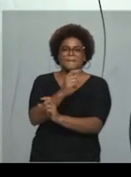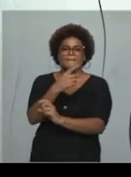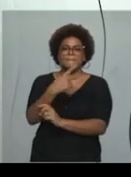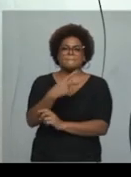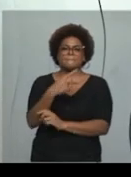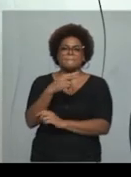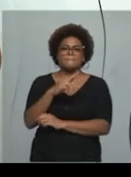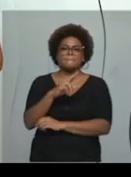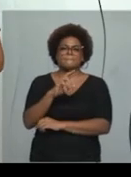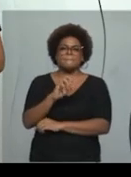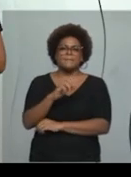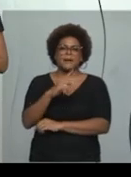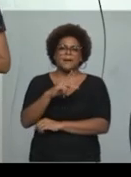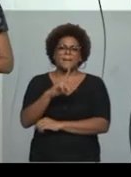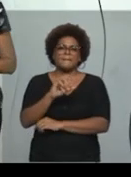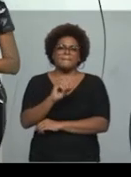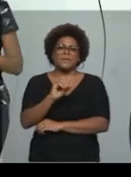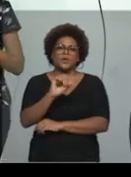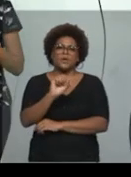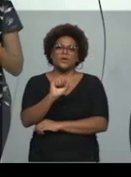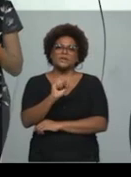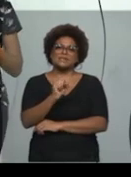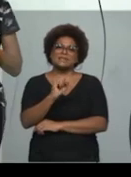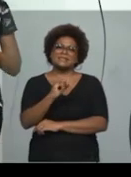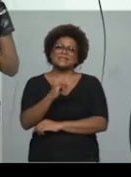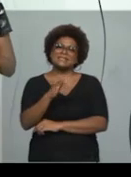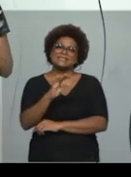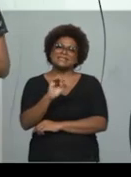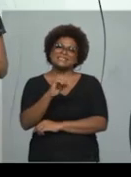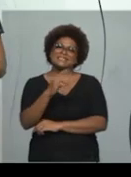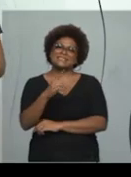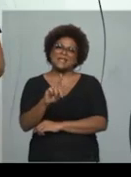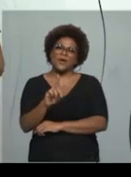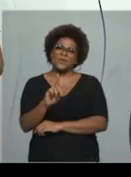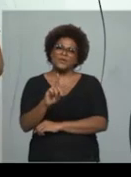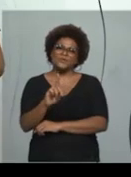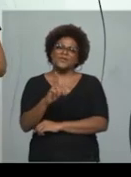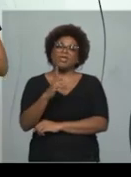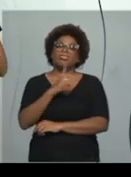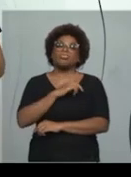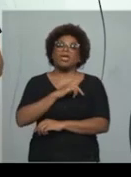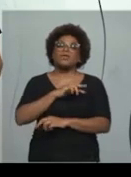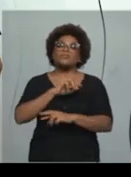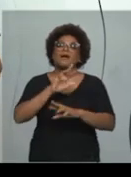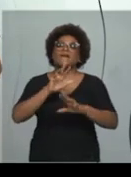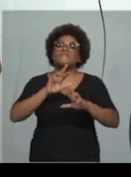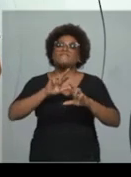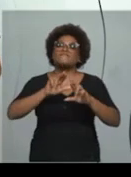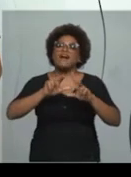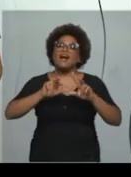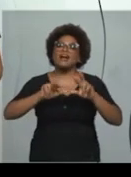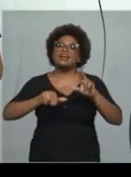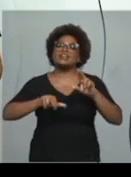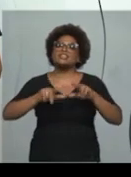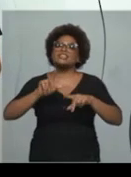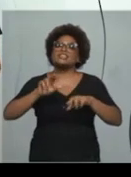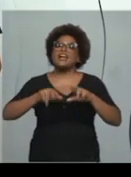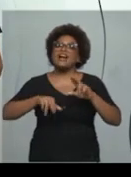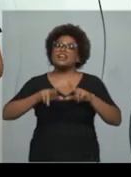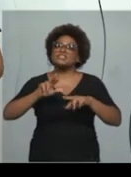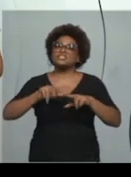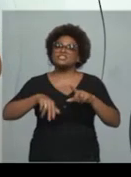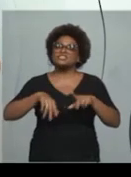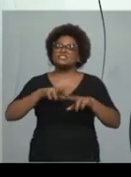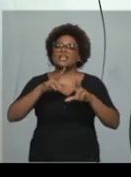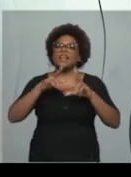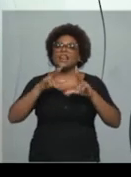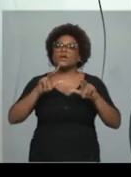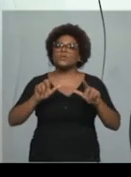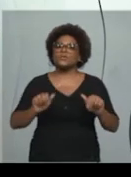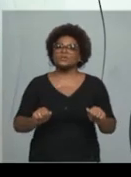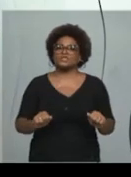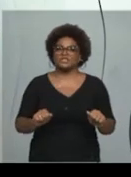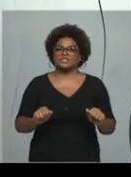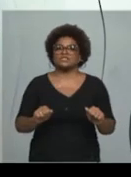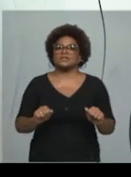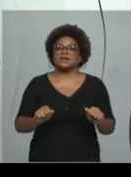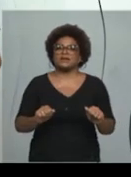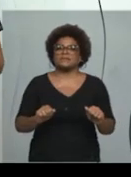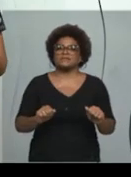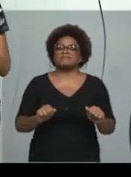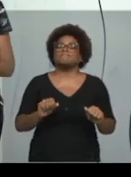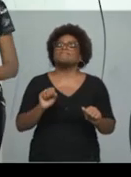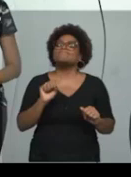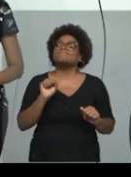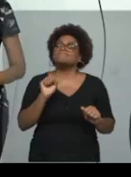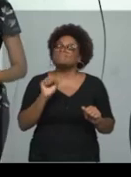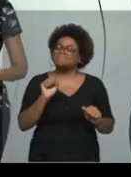nossa variante linguística coloquial, a linguagem do dia a dia, do popular, a gente,